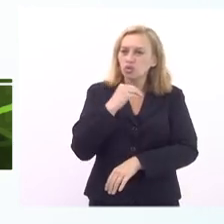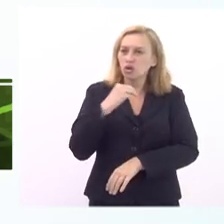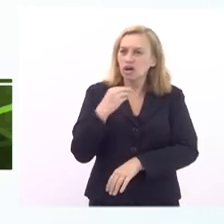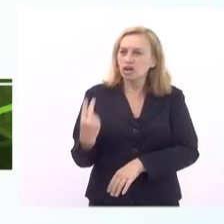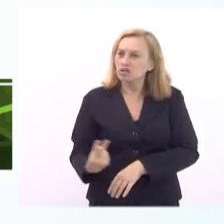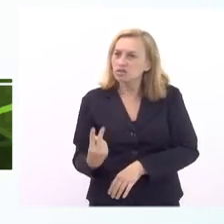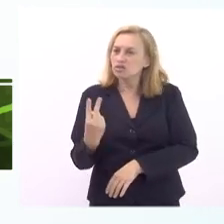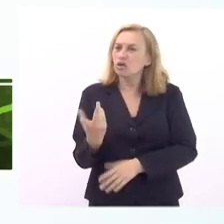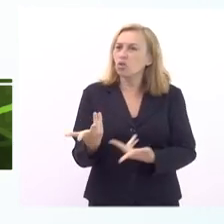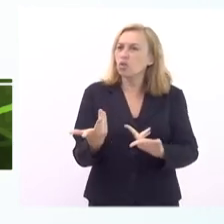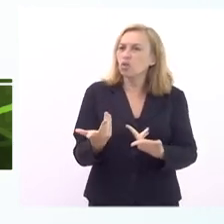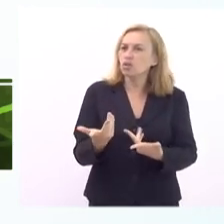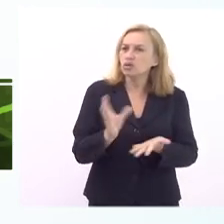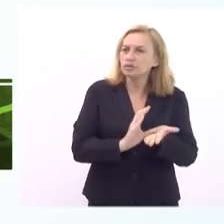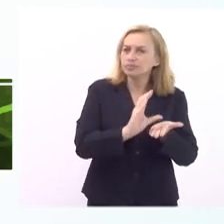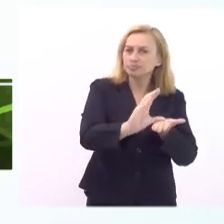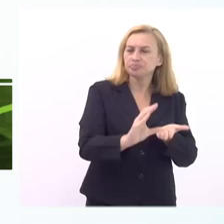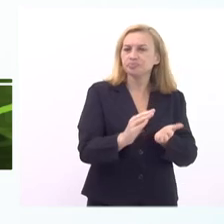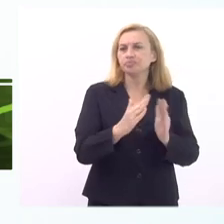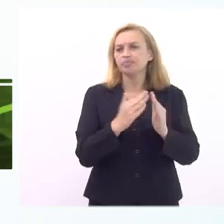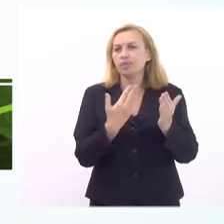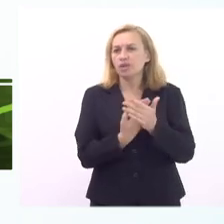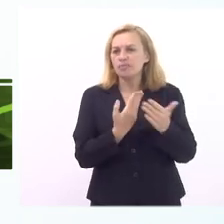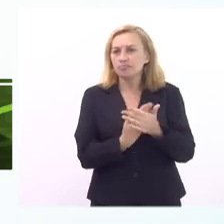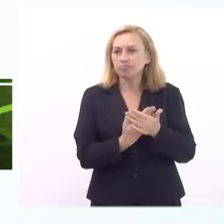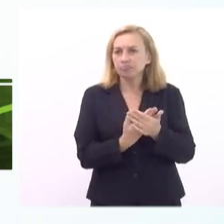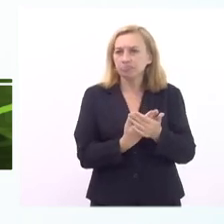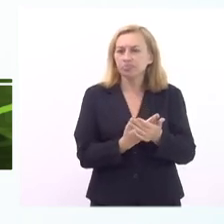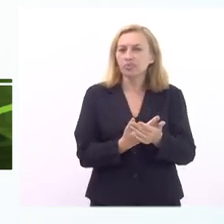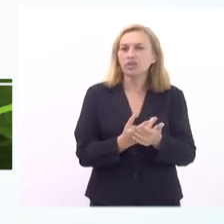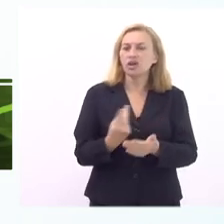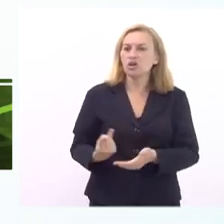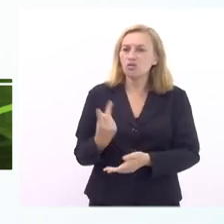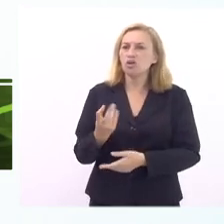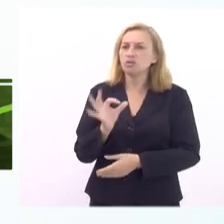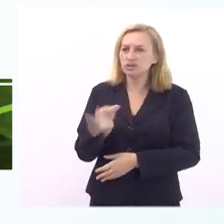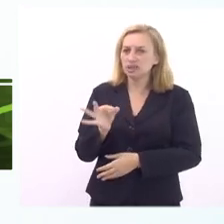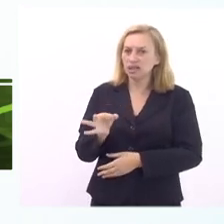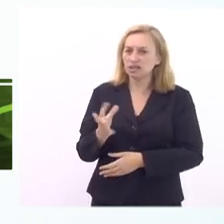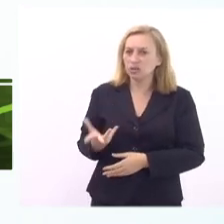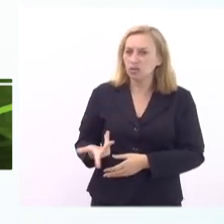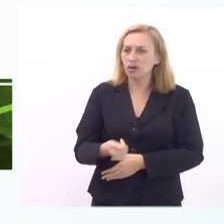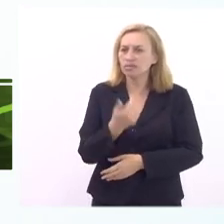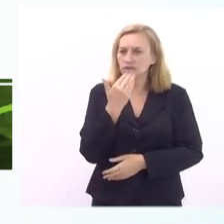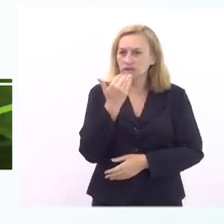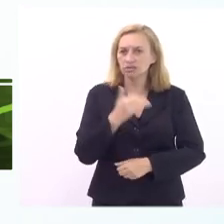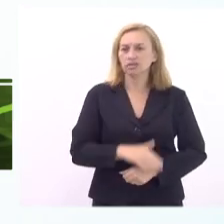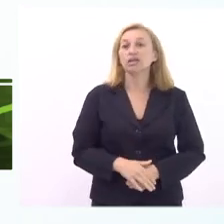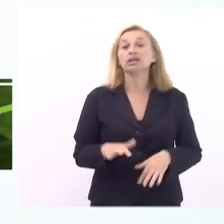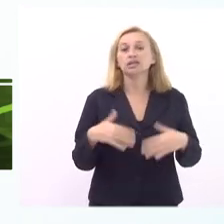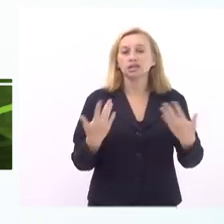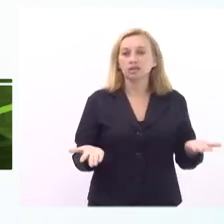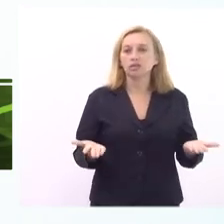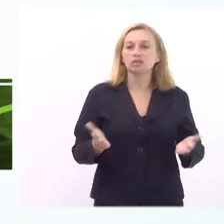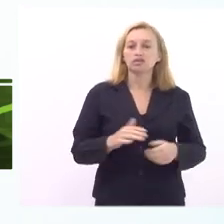valor repassado às escolas e o valor necessário para garantir uma alimentação escolar adequada então